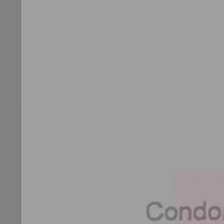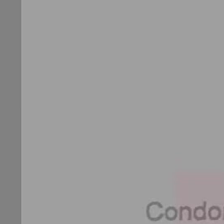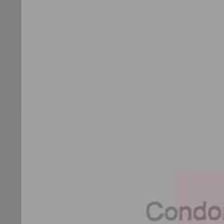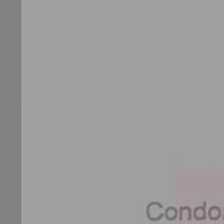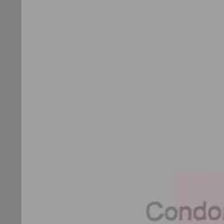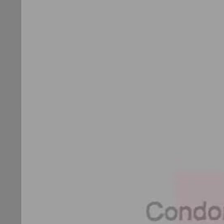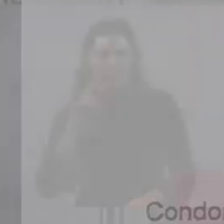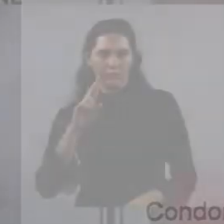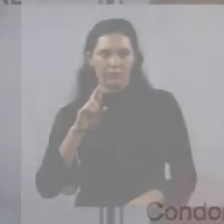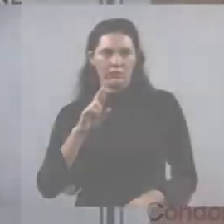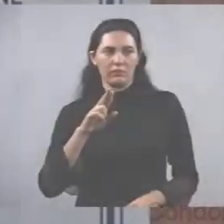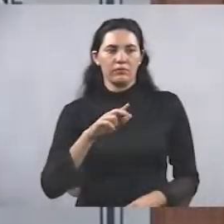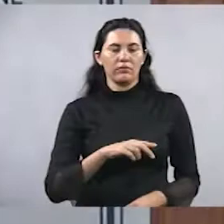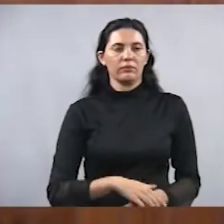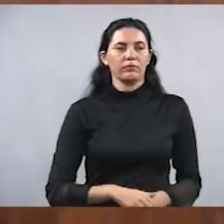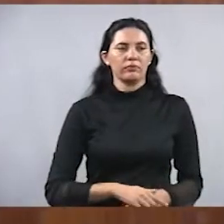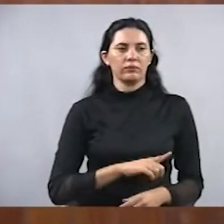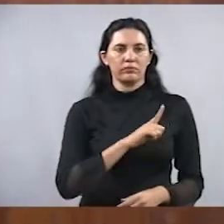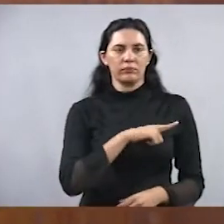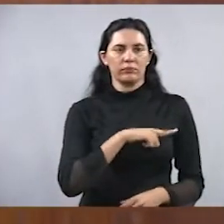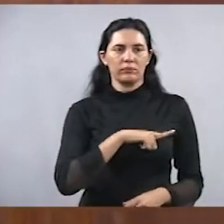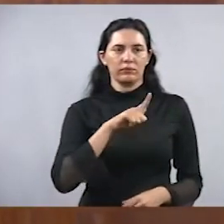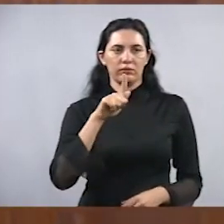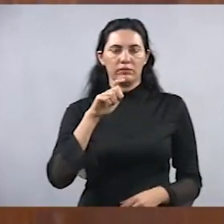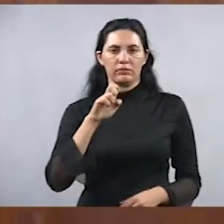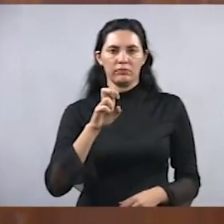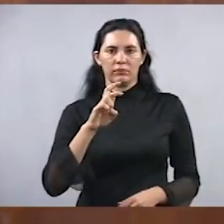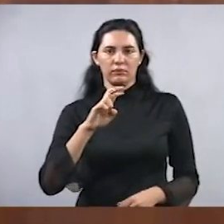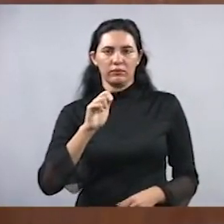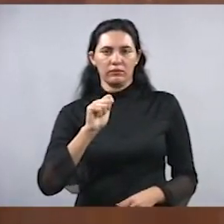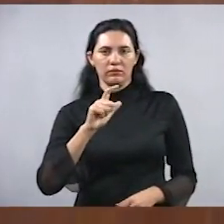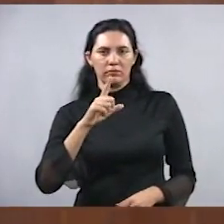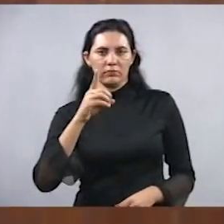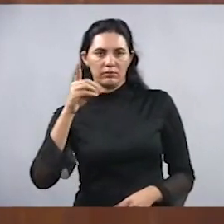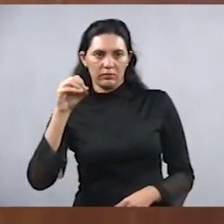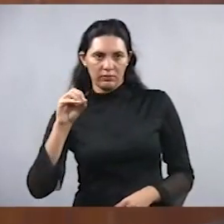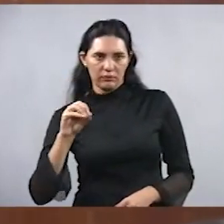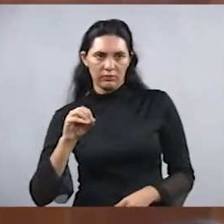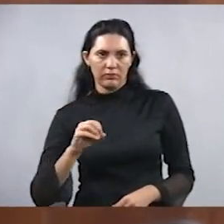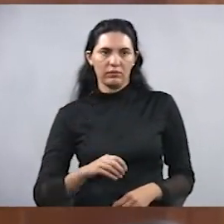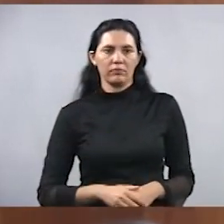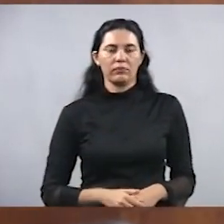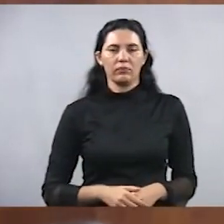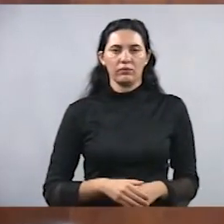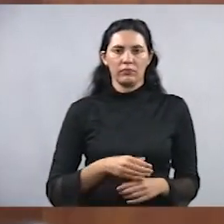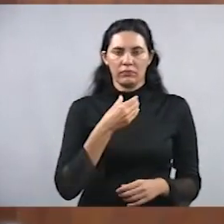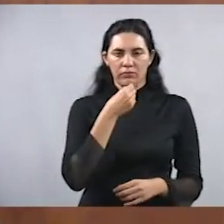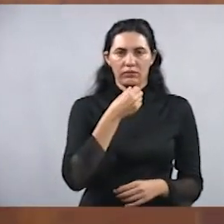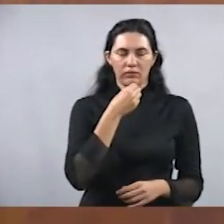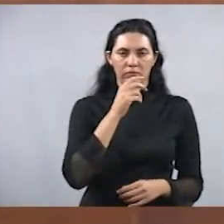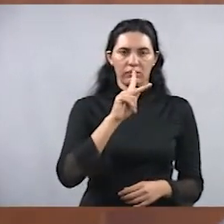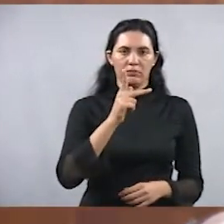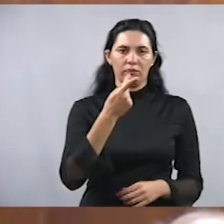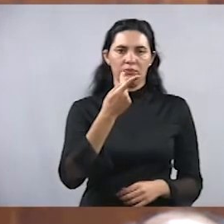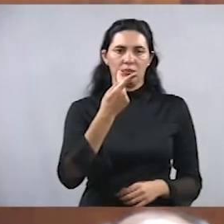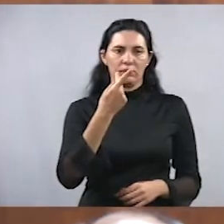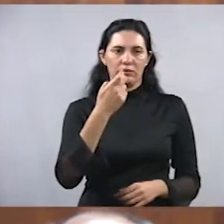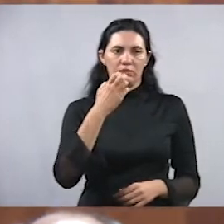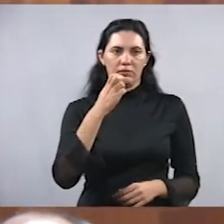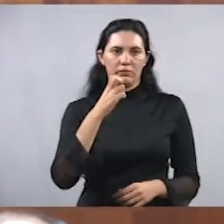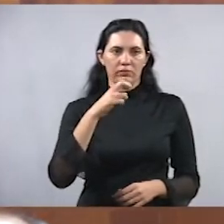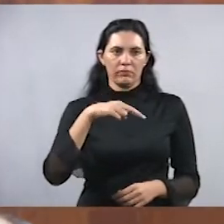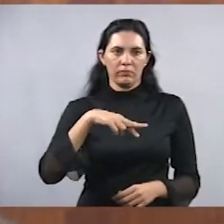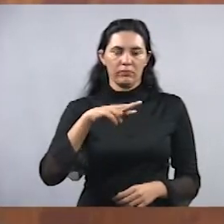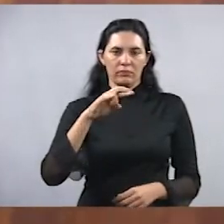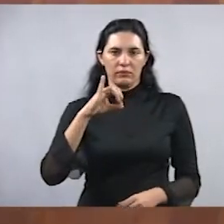Benete. O vereador subiu à tribuna e falou dos homenageados. E o senhor Henrique Desote, ele foi natural